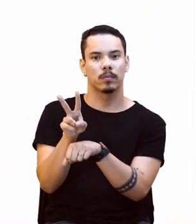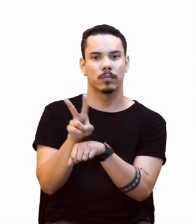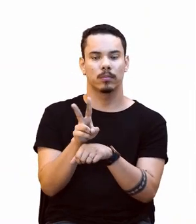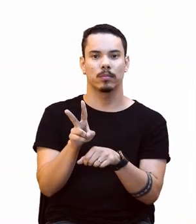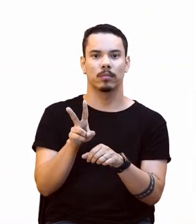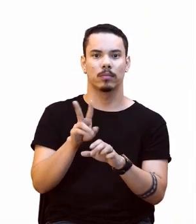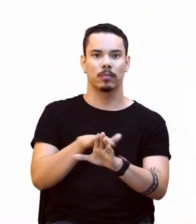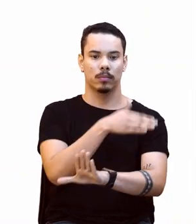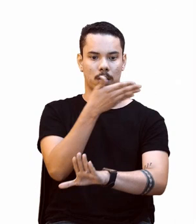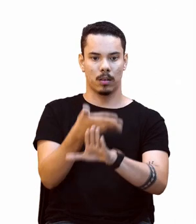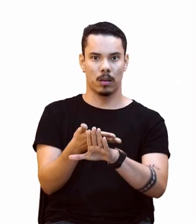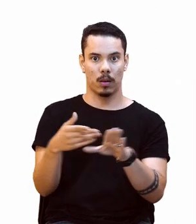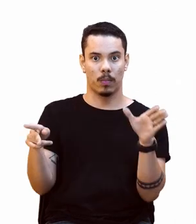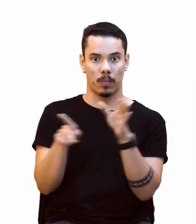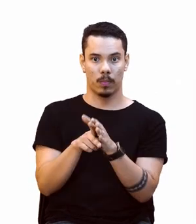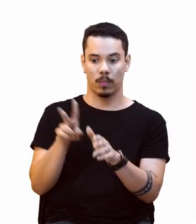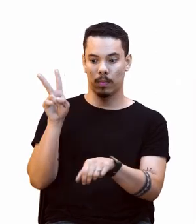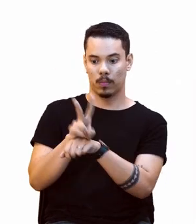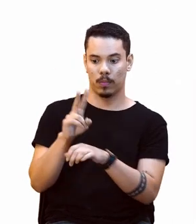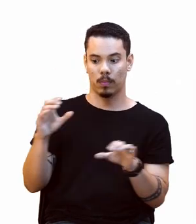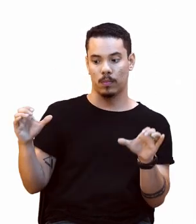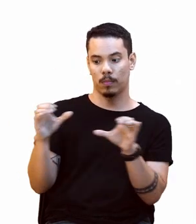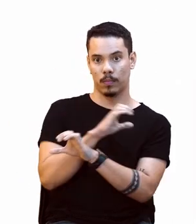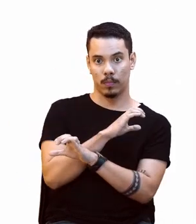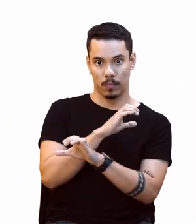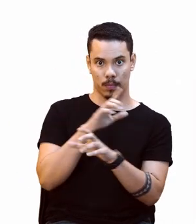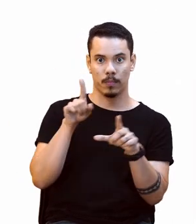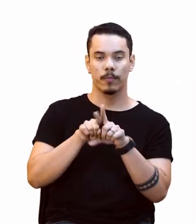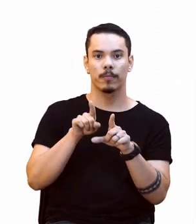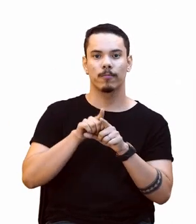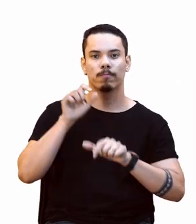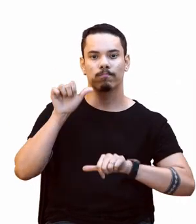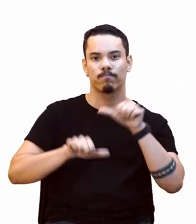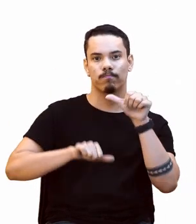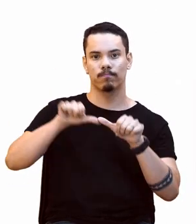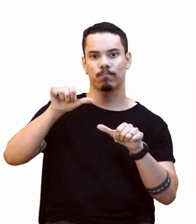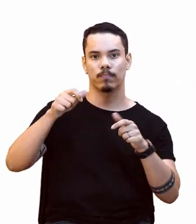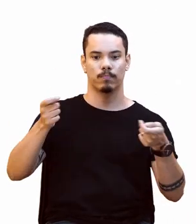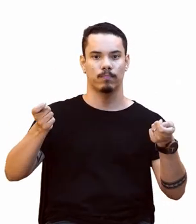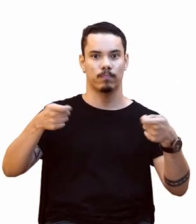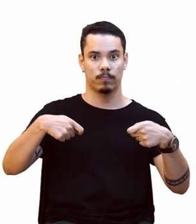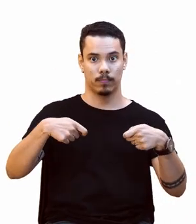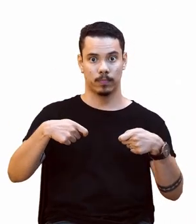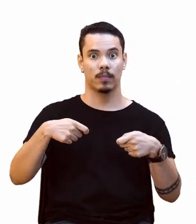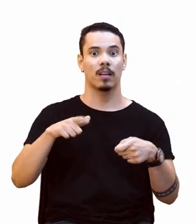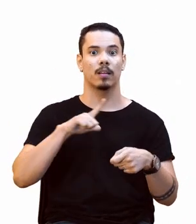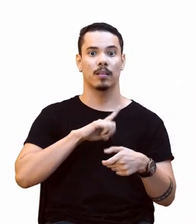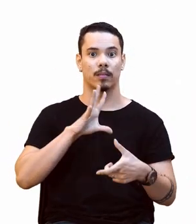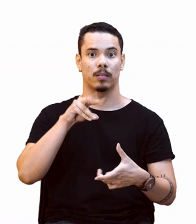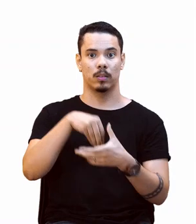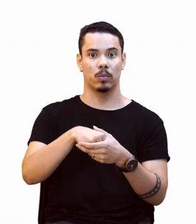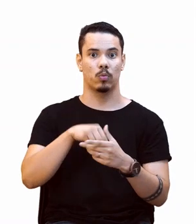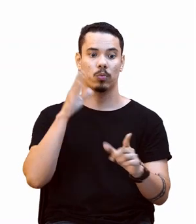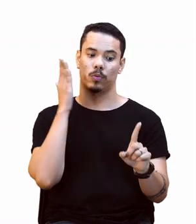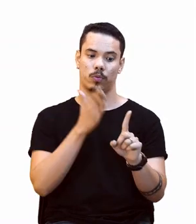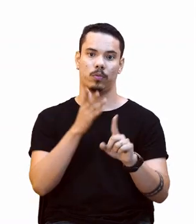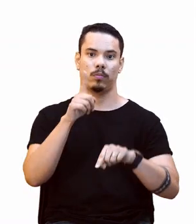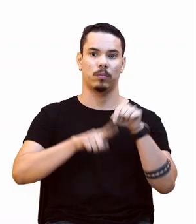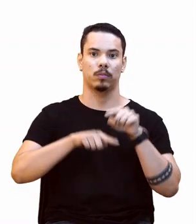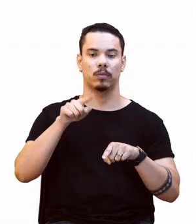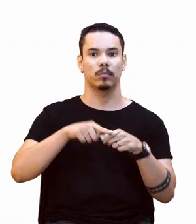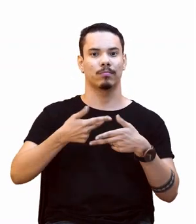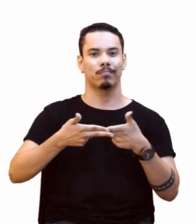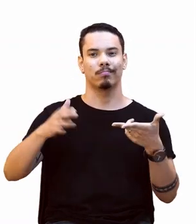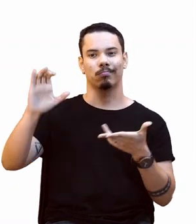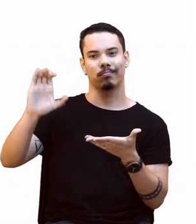né? Que é preserva os ecossistemas em mínimas alterações possíveis são permitidos no uso indireto de seus recursos naturais.